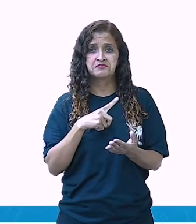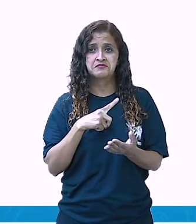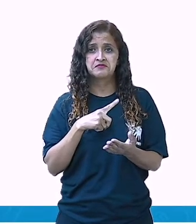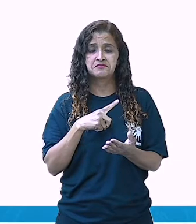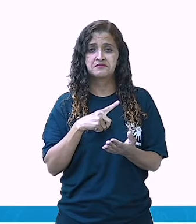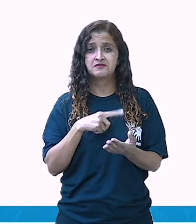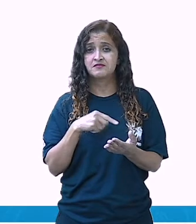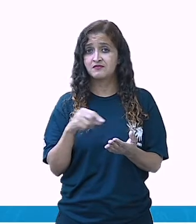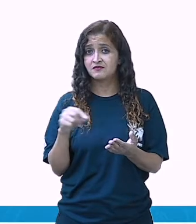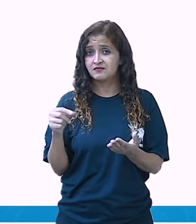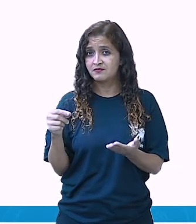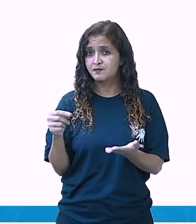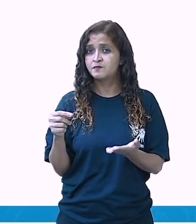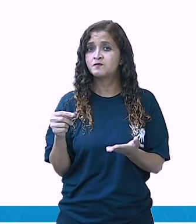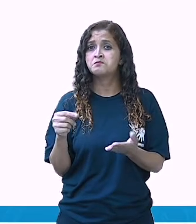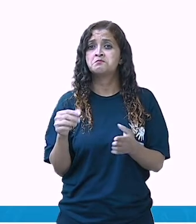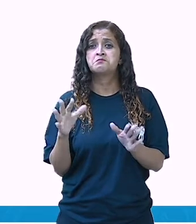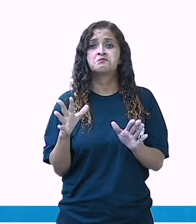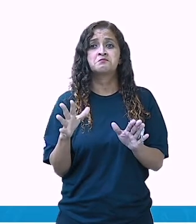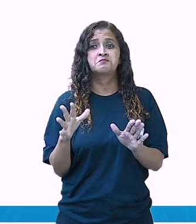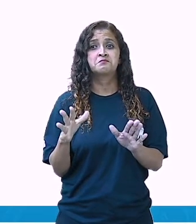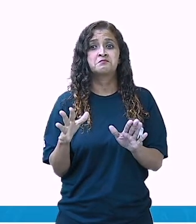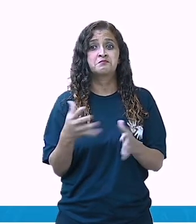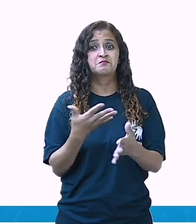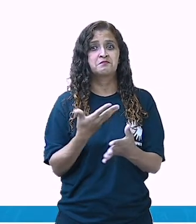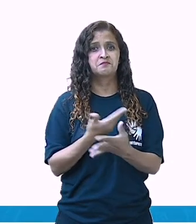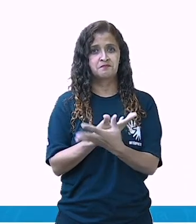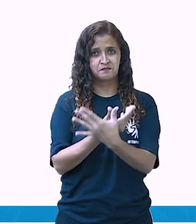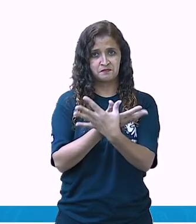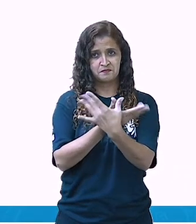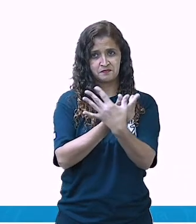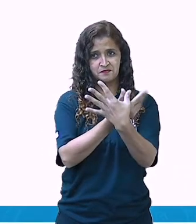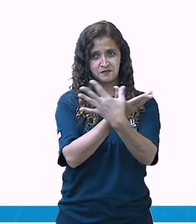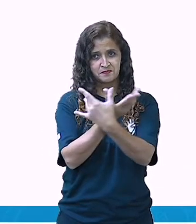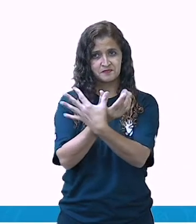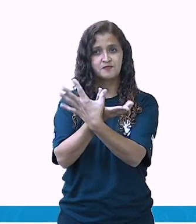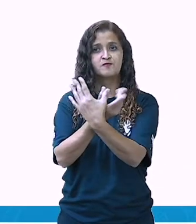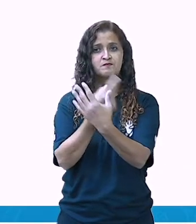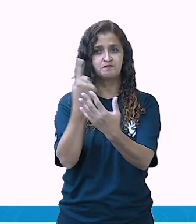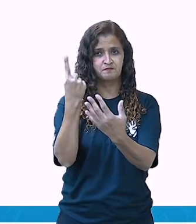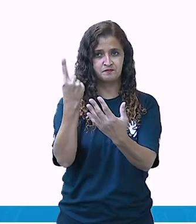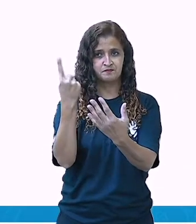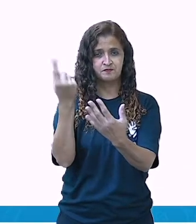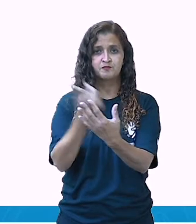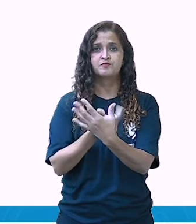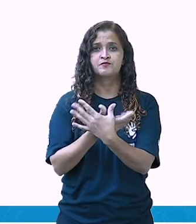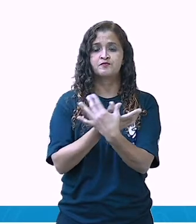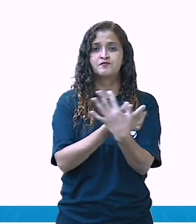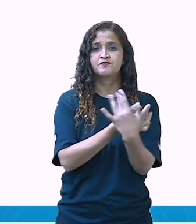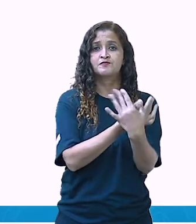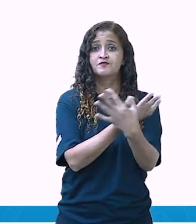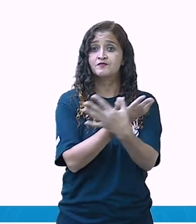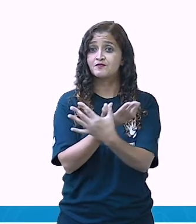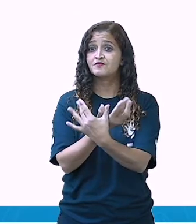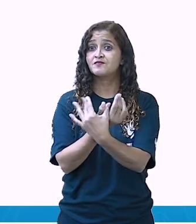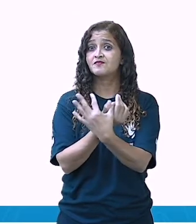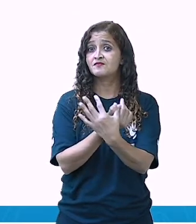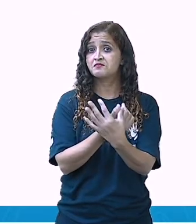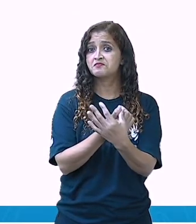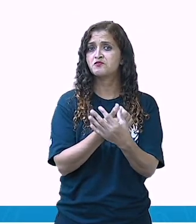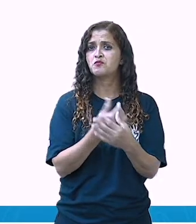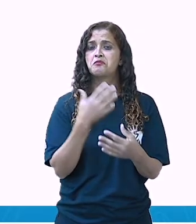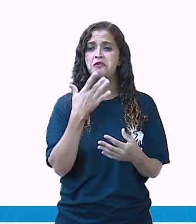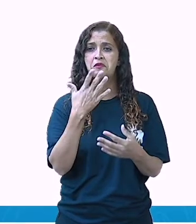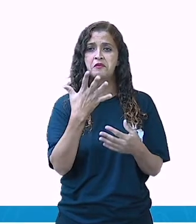Quem me compra um jardim com flores? Borboletas, né? Então, a gente já tem um aqui, ó. De muitas cores.